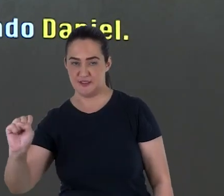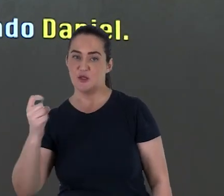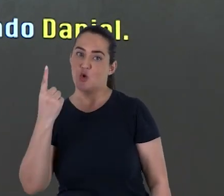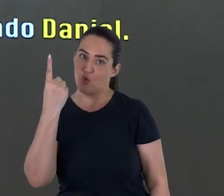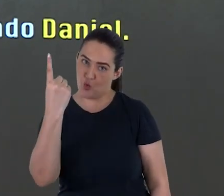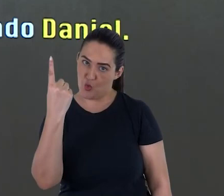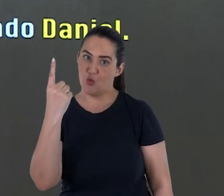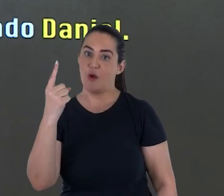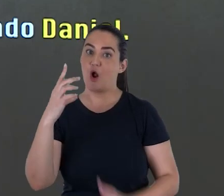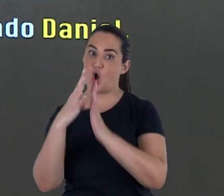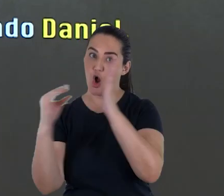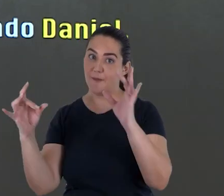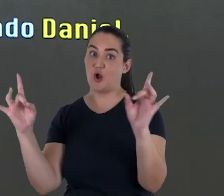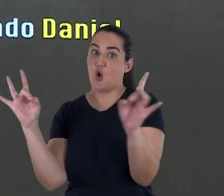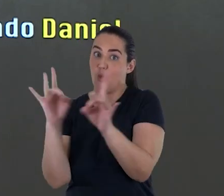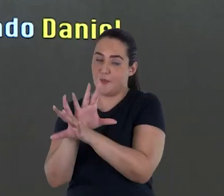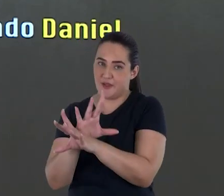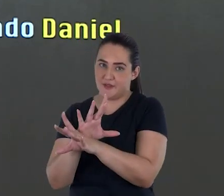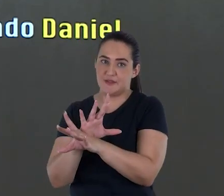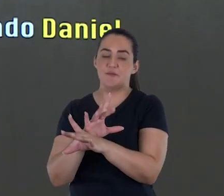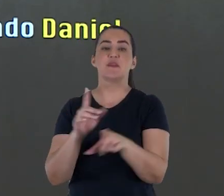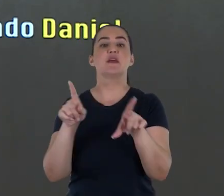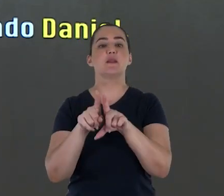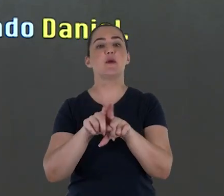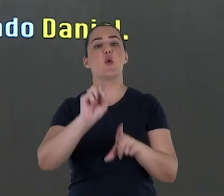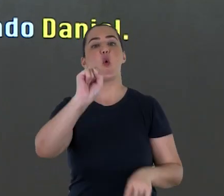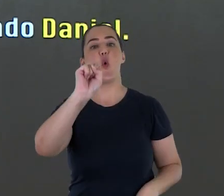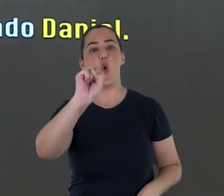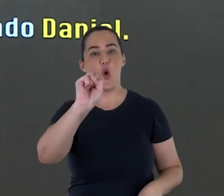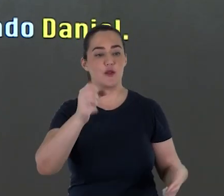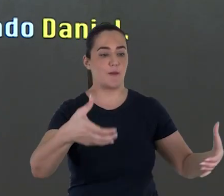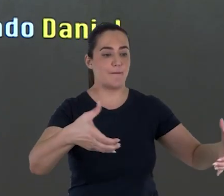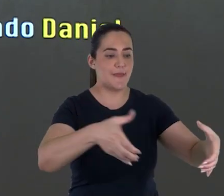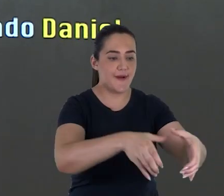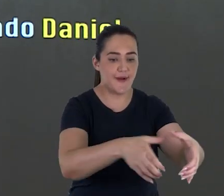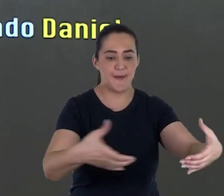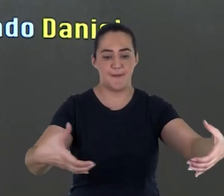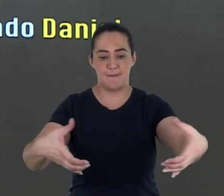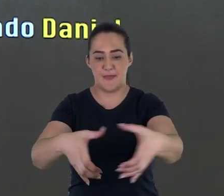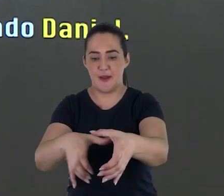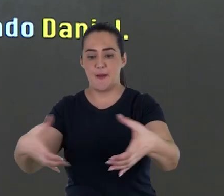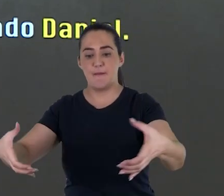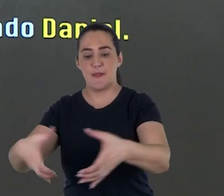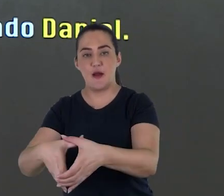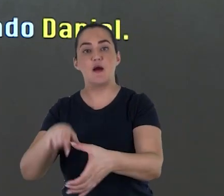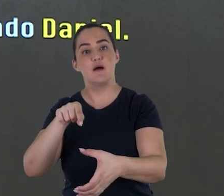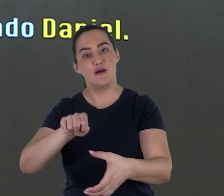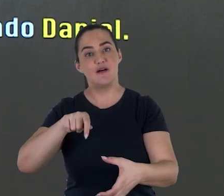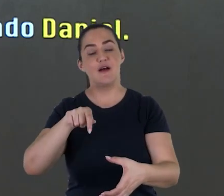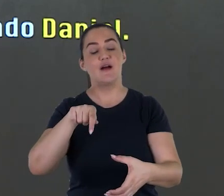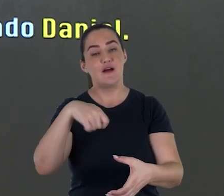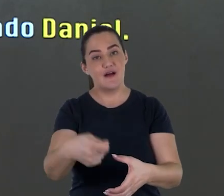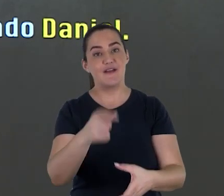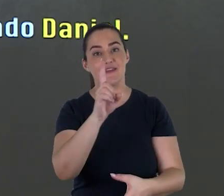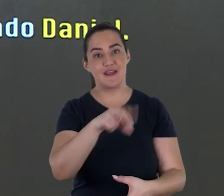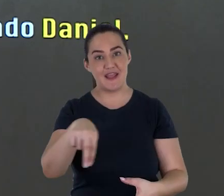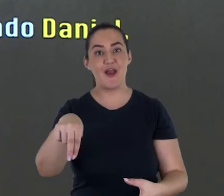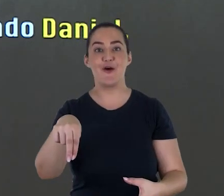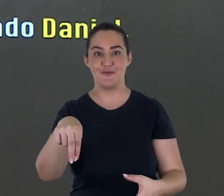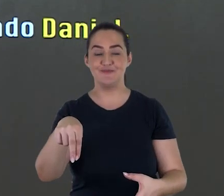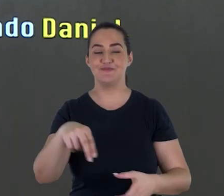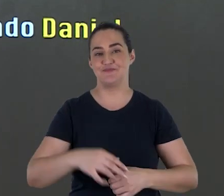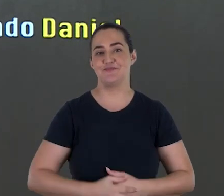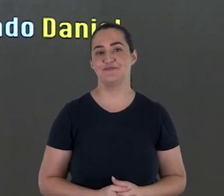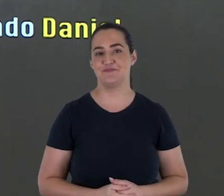uma delas é Isaías completo, e nada menos que oito rolos representando o Livro de Daniel. oito cópias